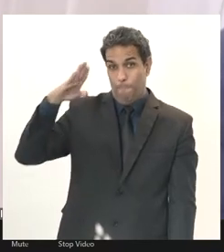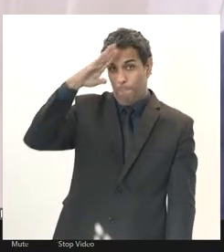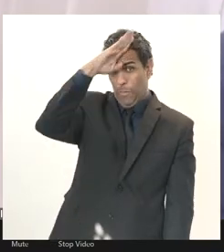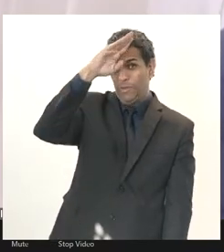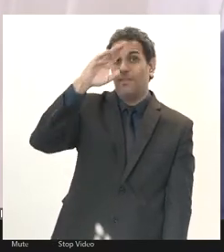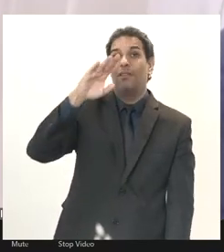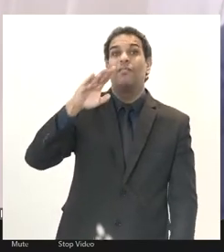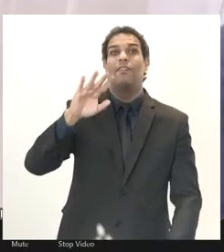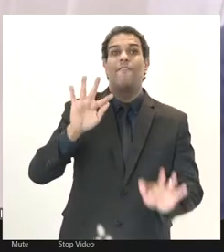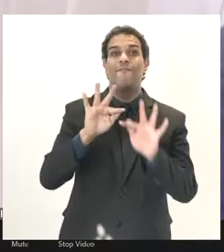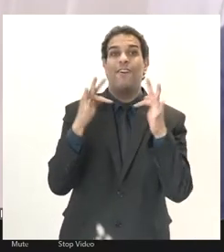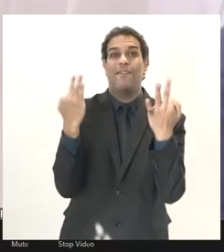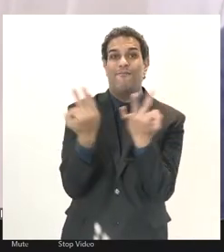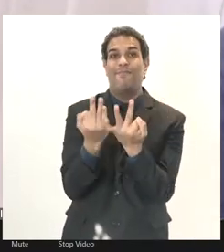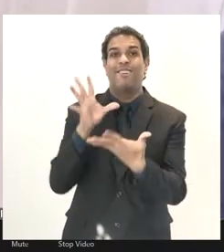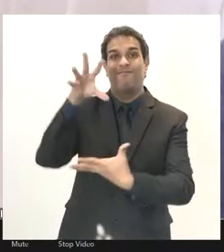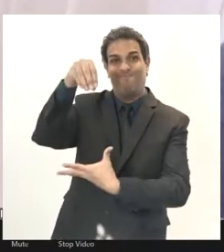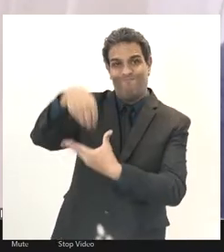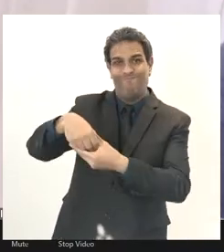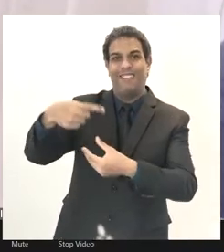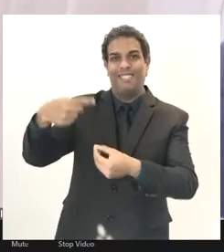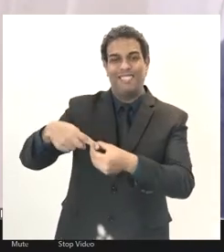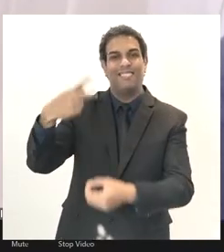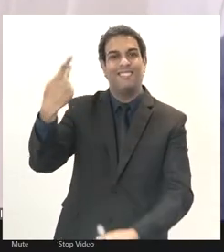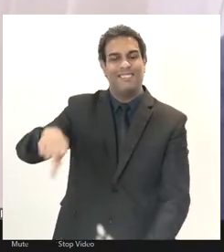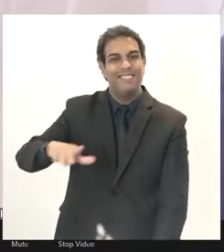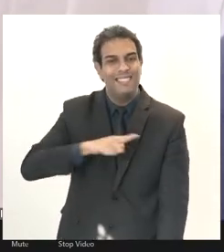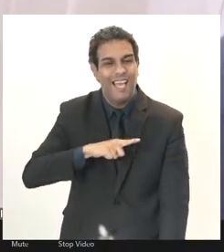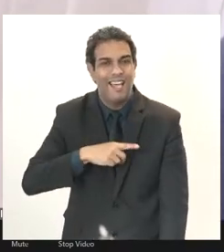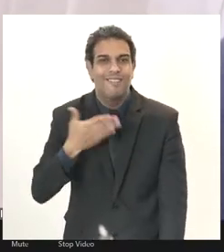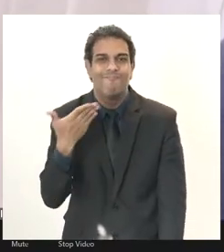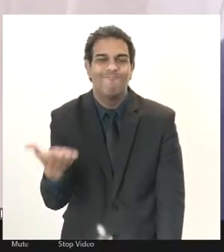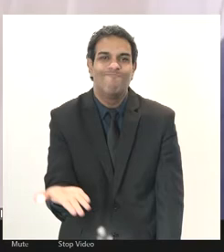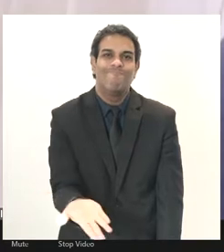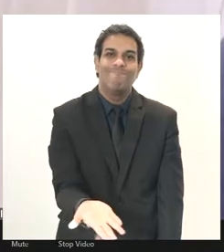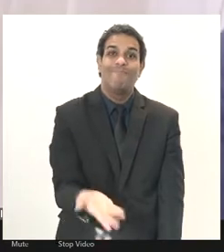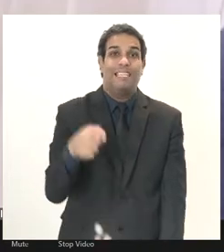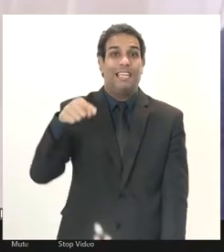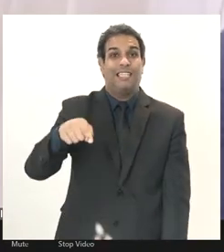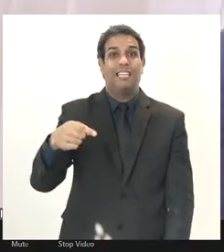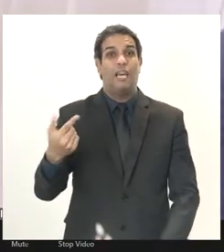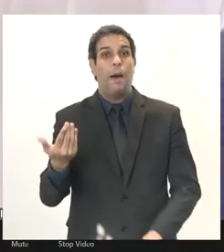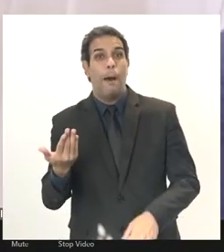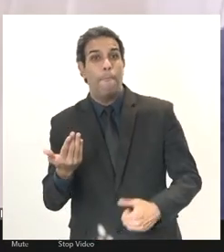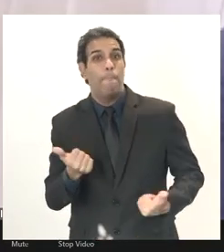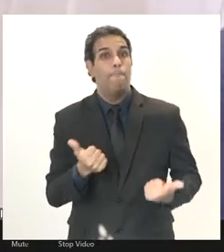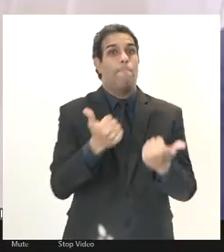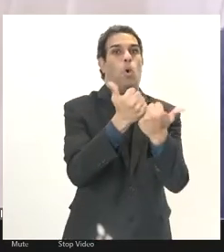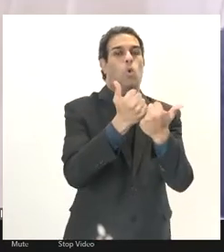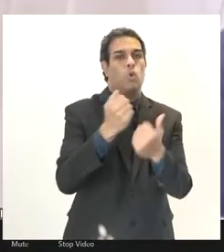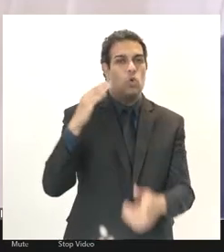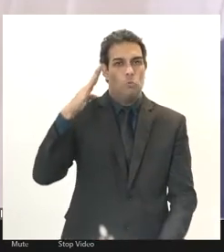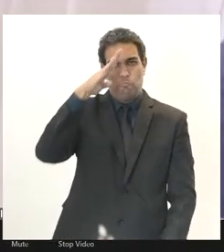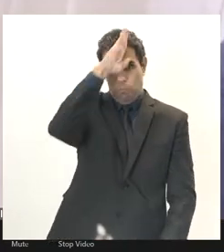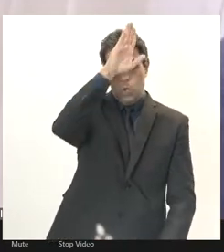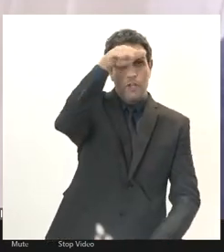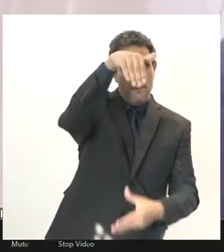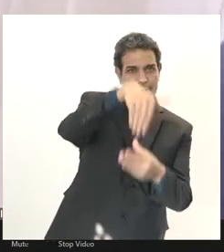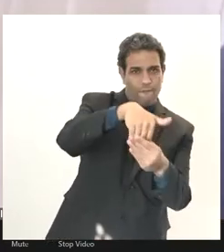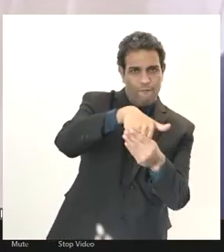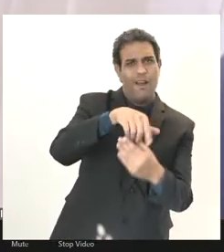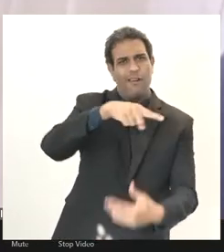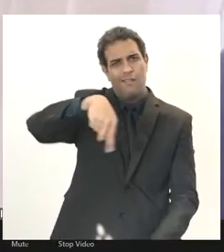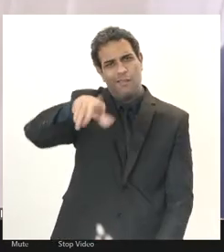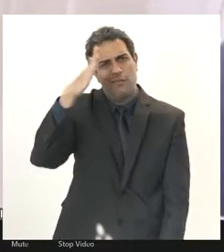toda vez que ele vem em cidade é uma cidade que presta apoio eleitoralmente a gente